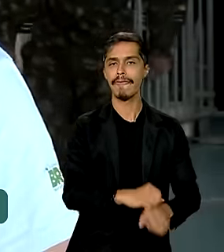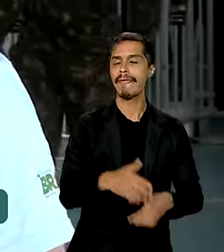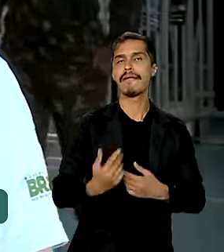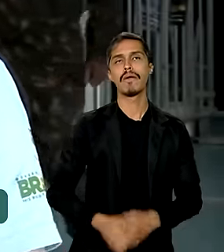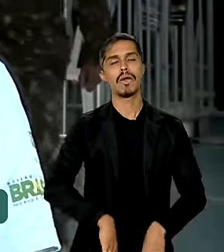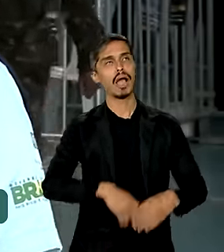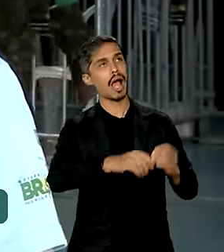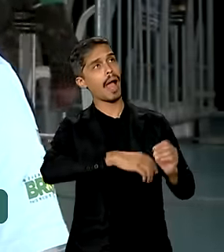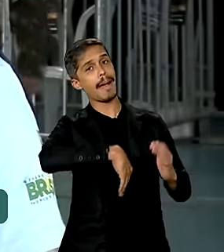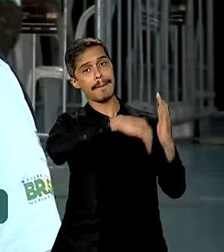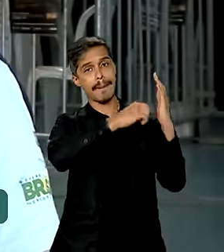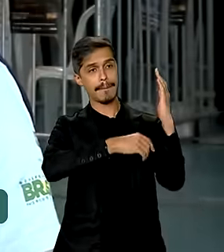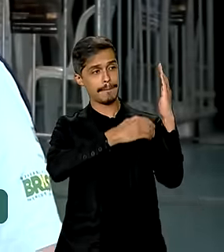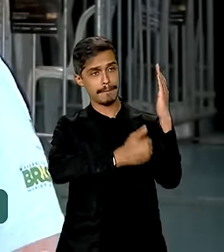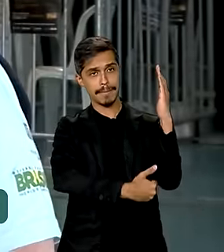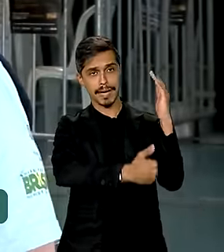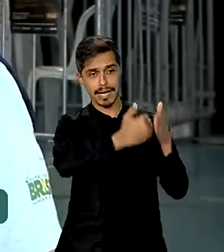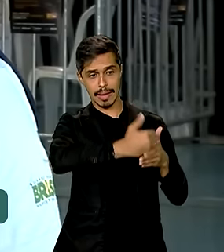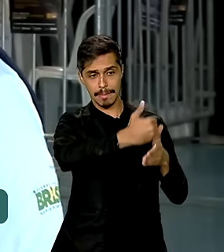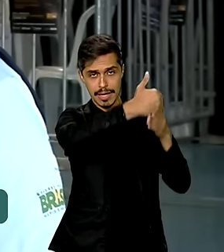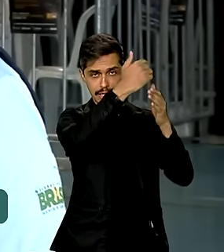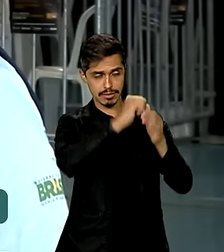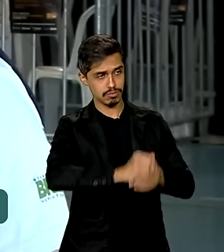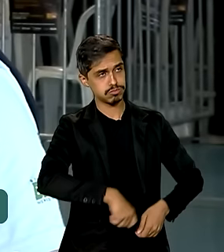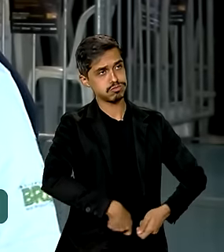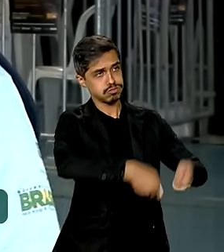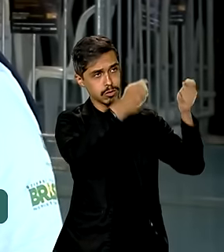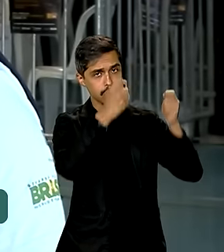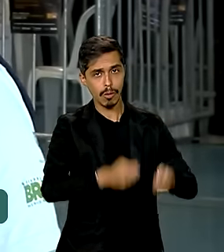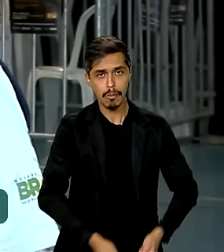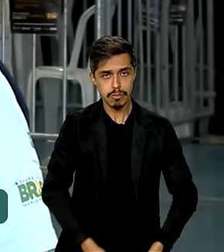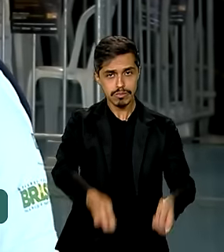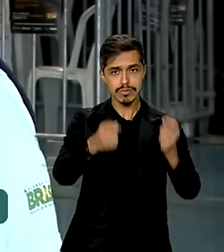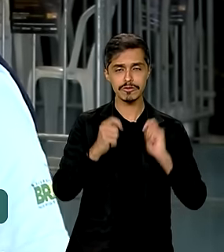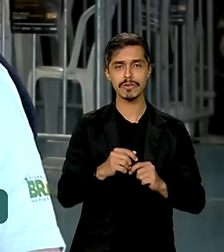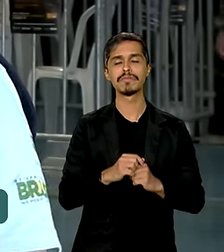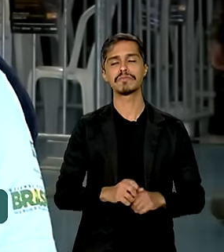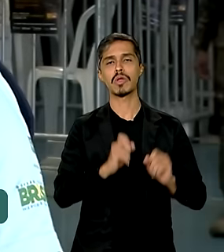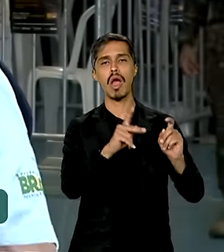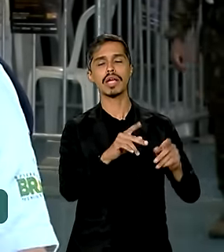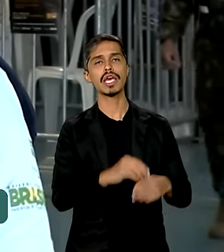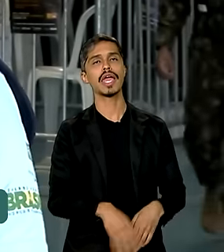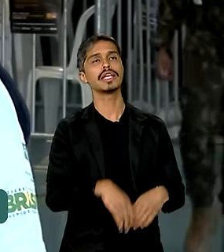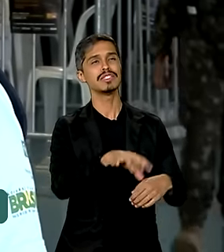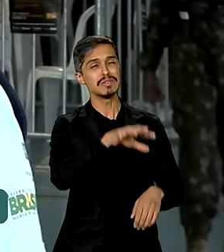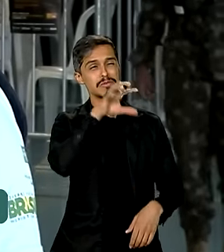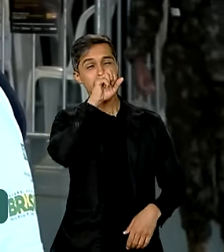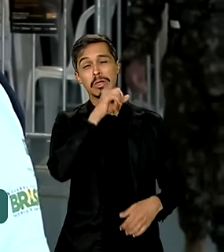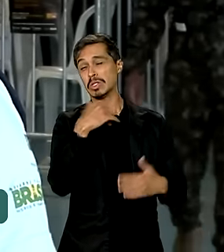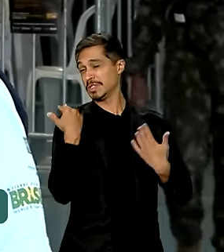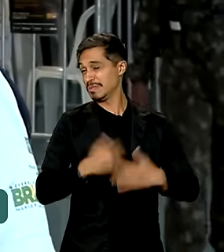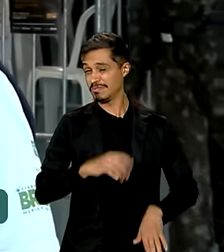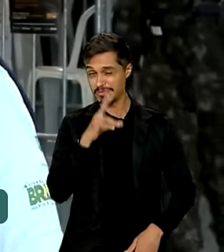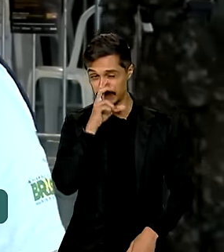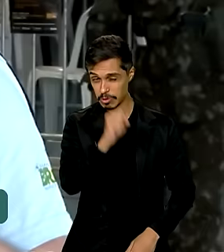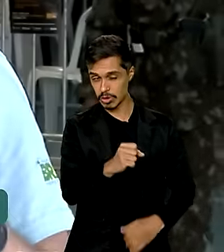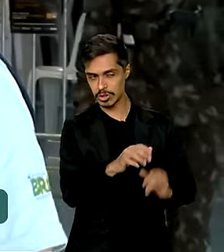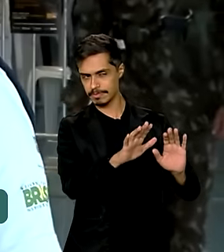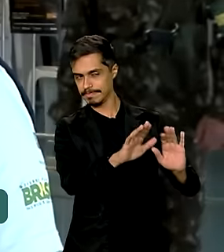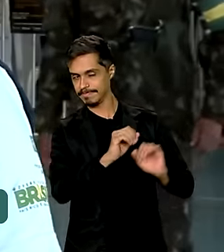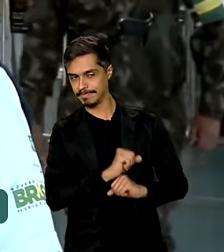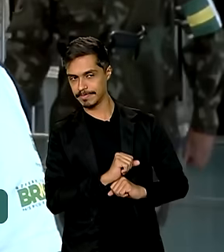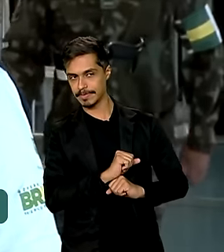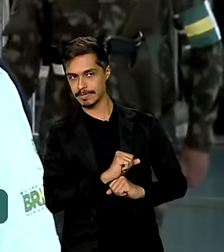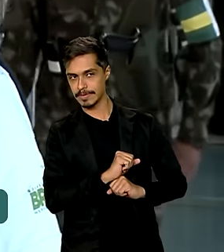paredes, todos os utensílios. Depois disso, aguarda uma, duas horas, quando o cheiro forte já sair, a casa